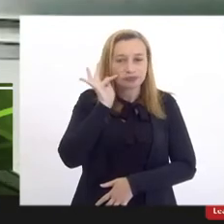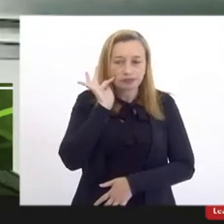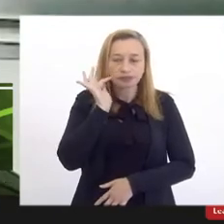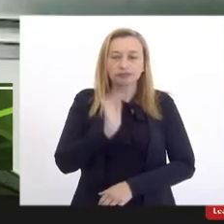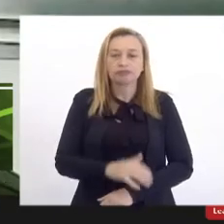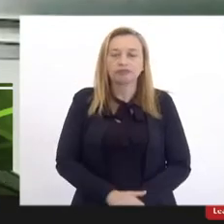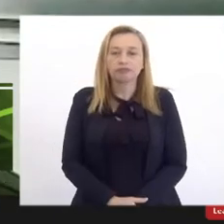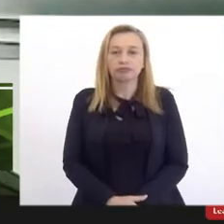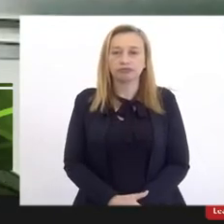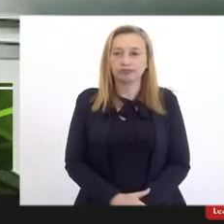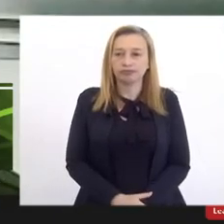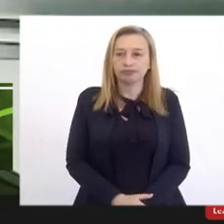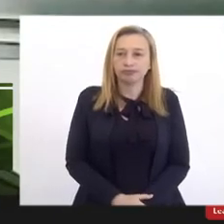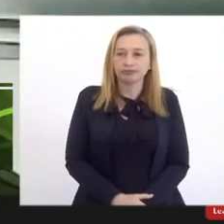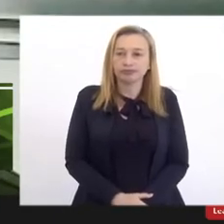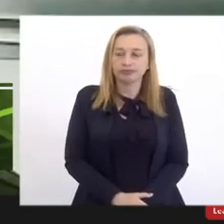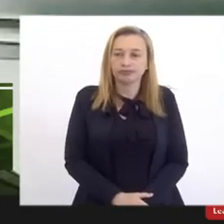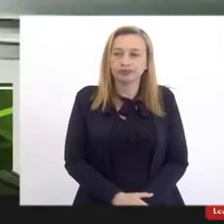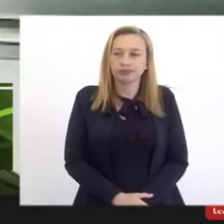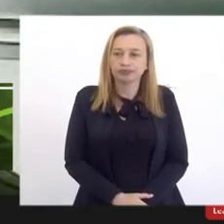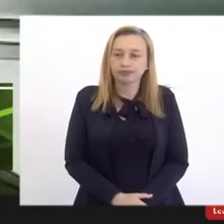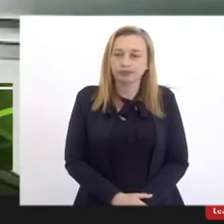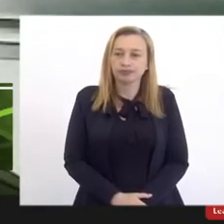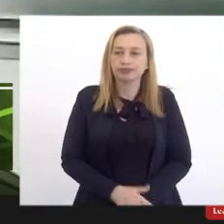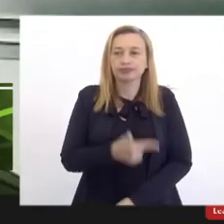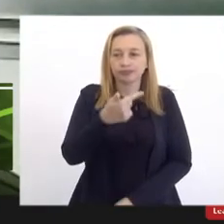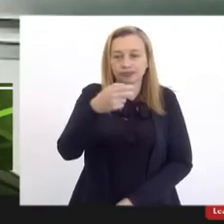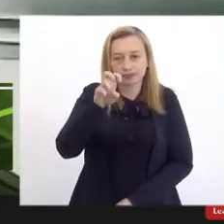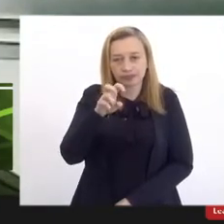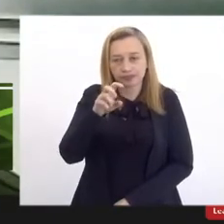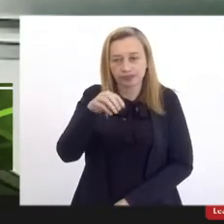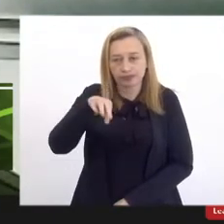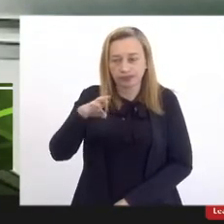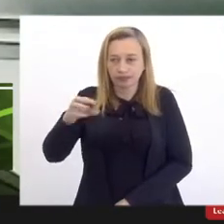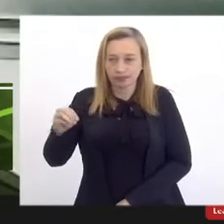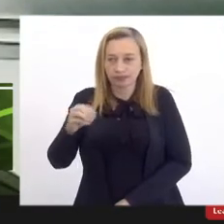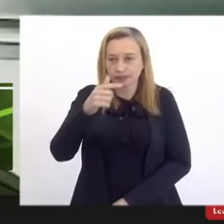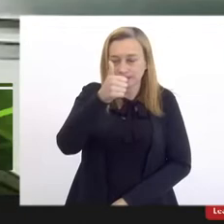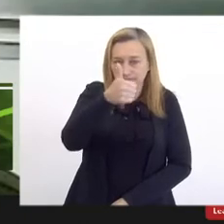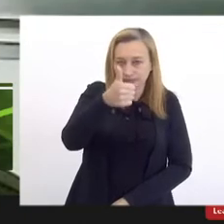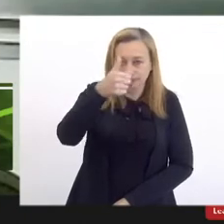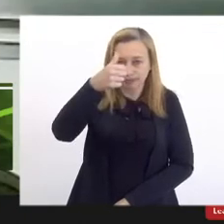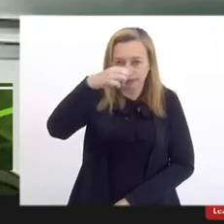Serafino, em 15 de março de 1975,